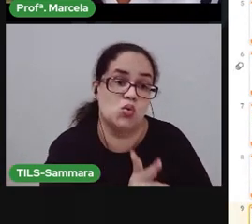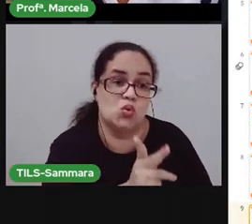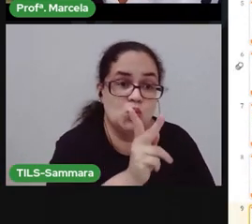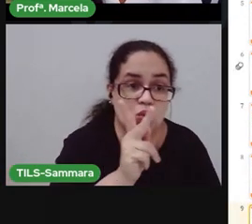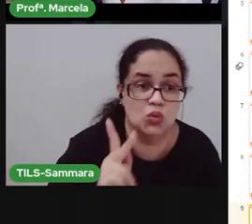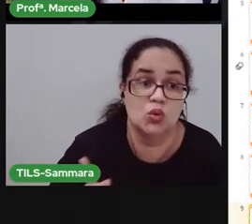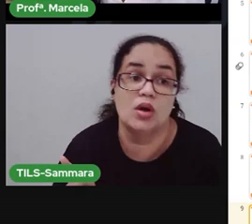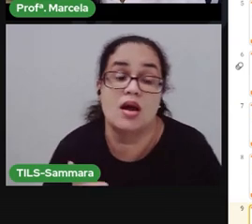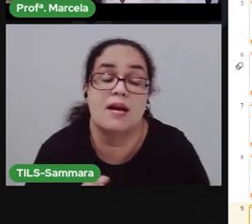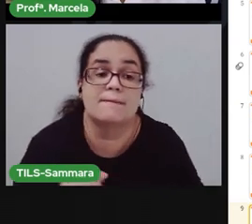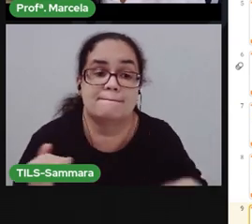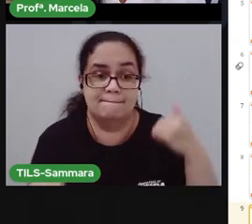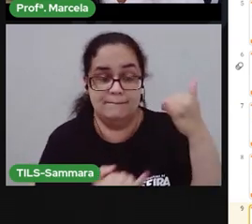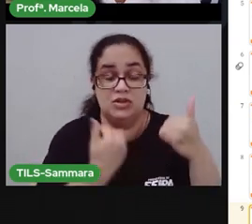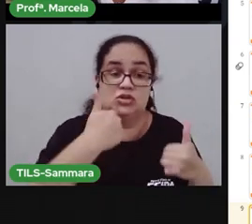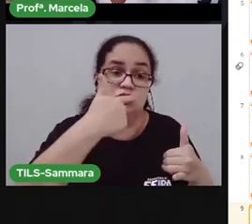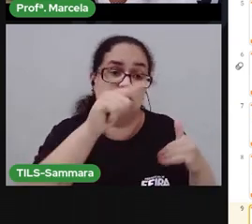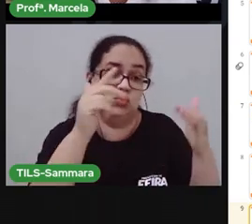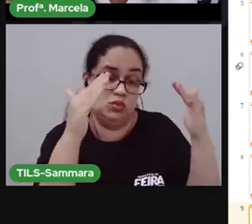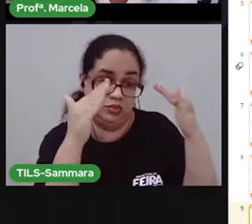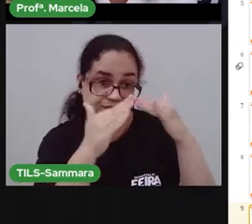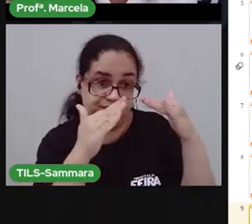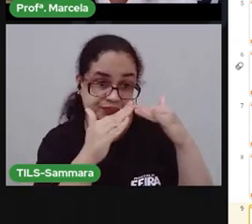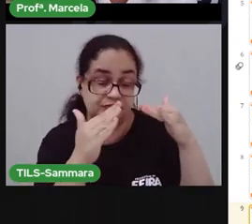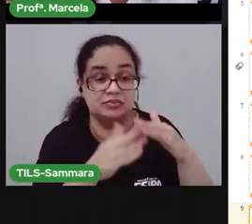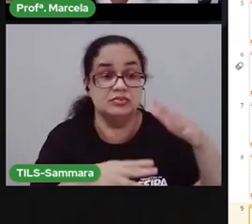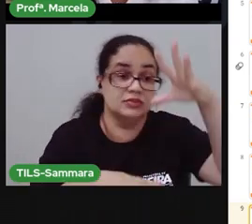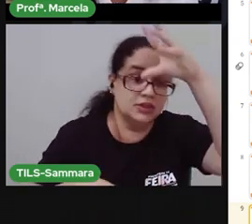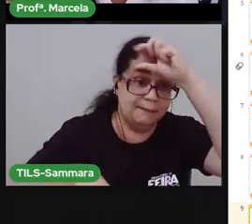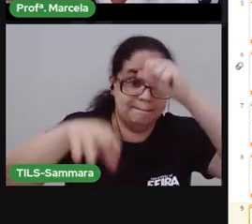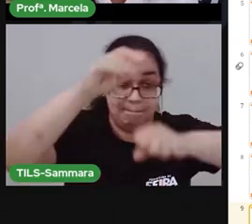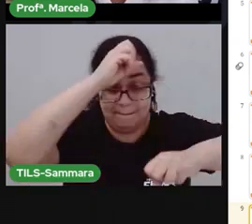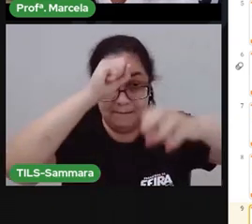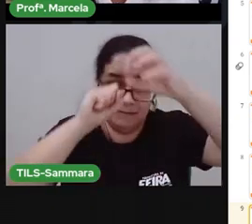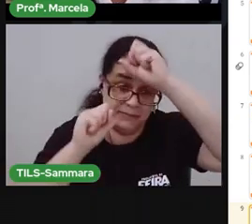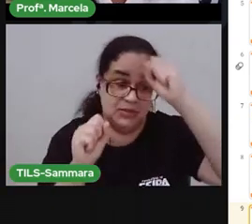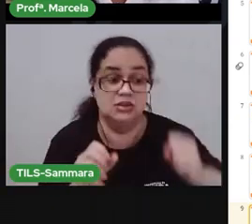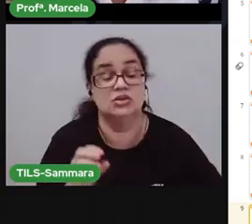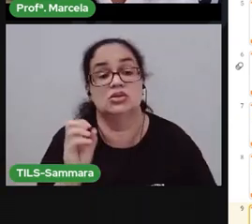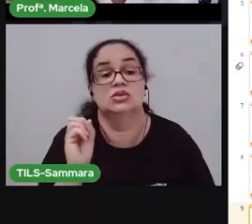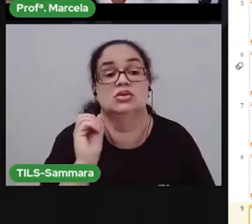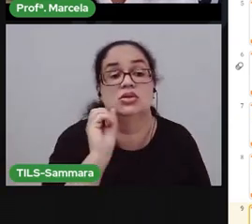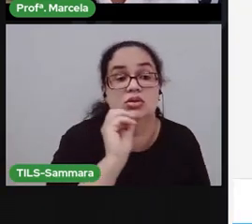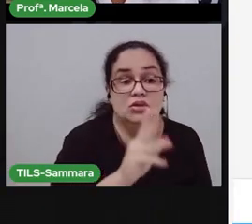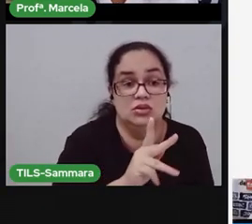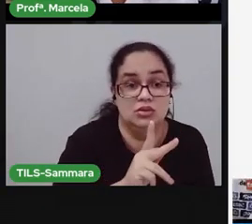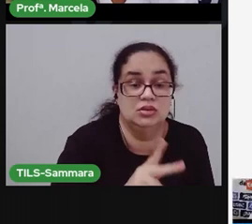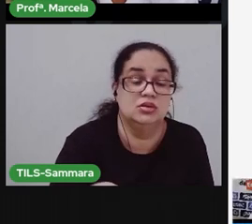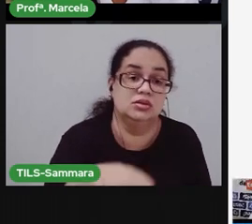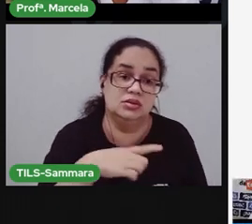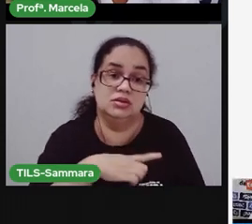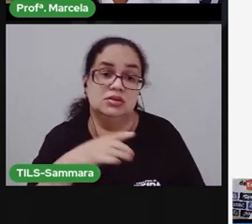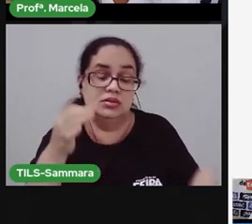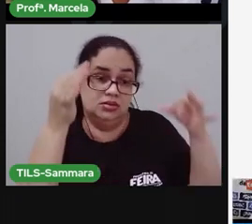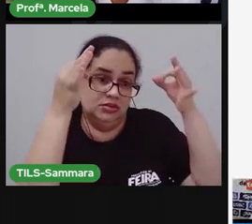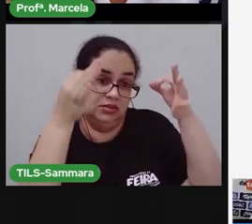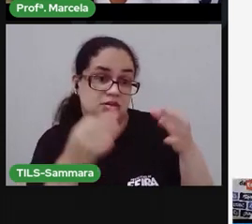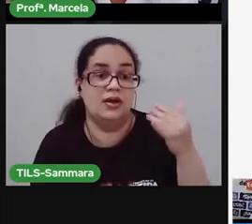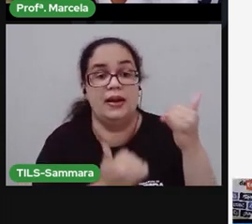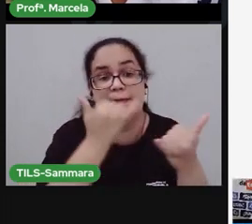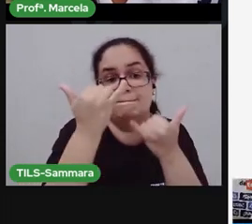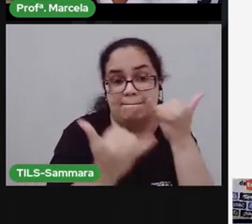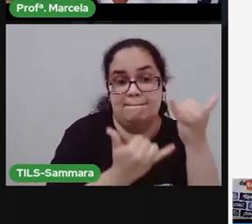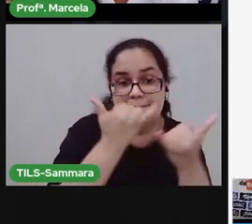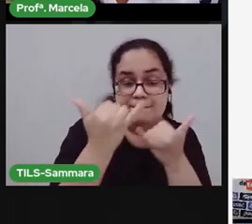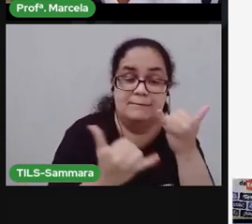com esses joguinhos na sua casa. Aprendendo. Tá? Tenho certeza que você vai se divertir